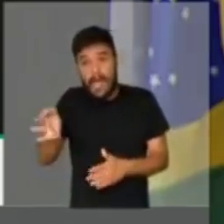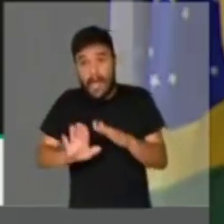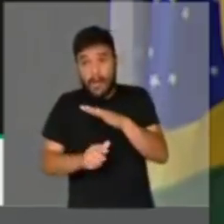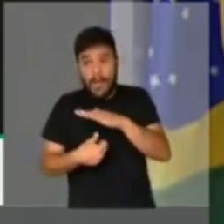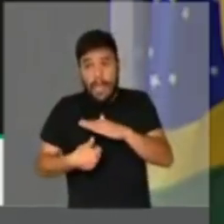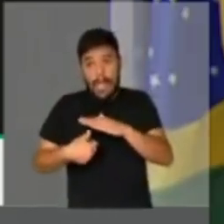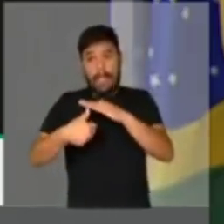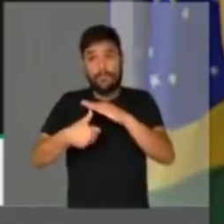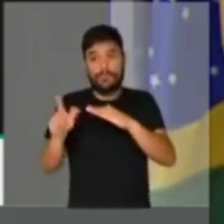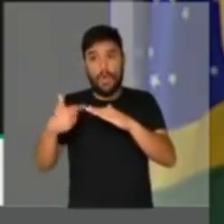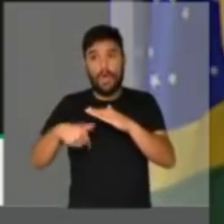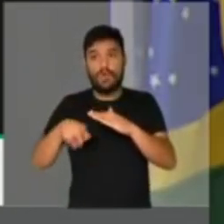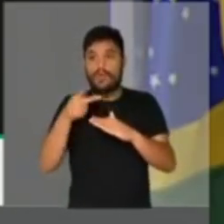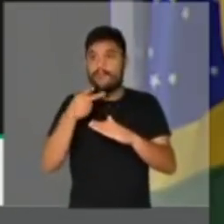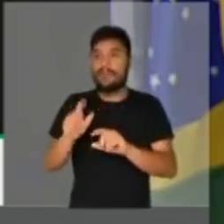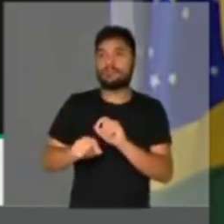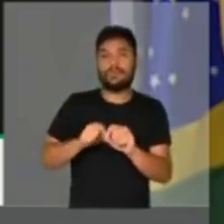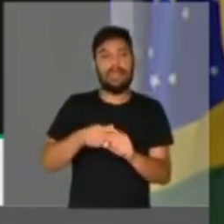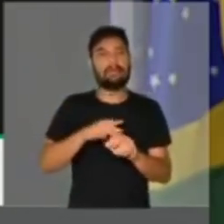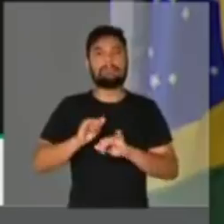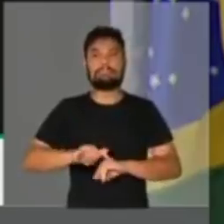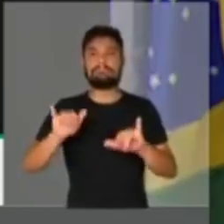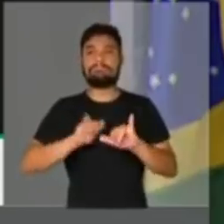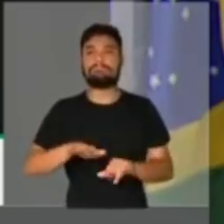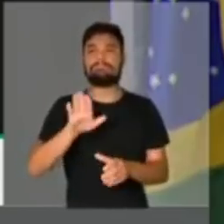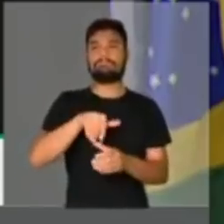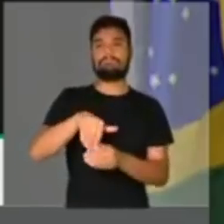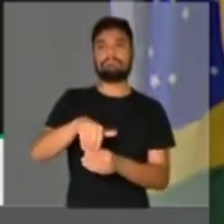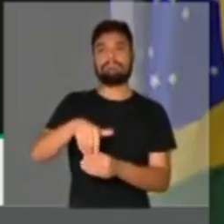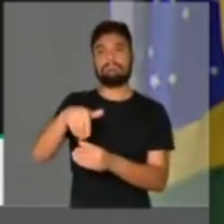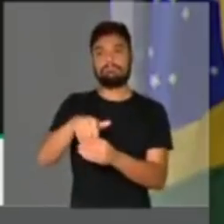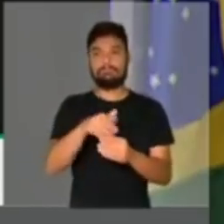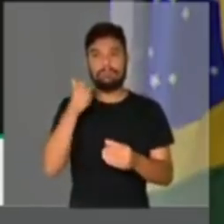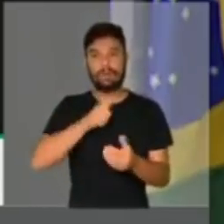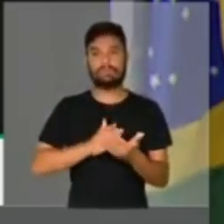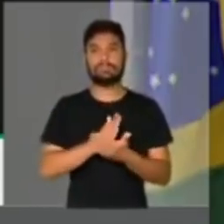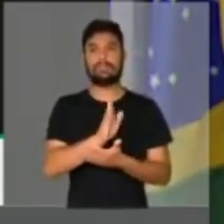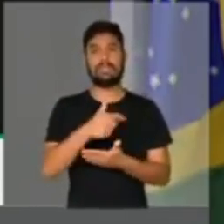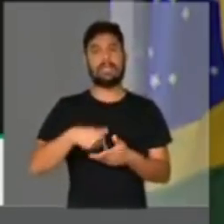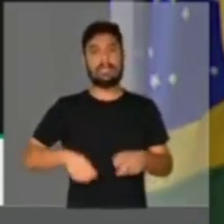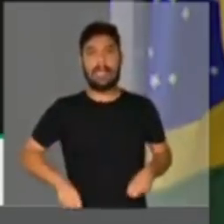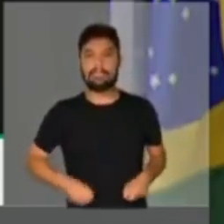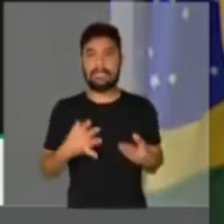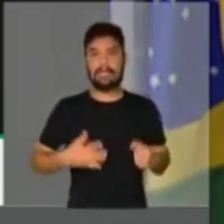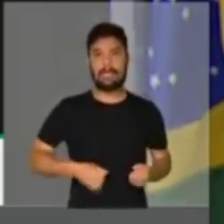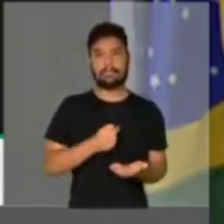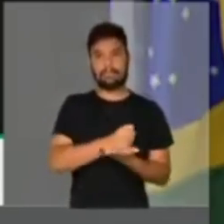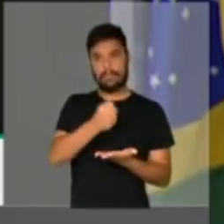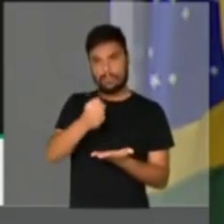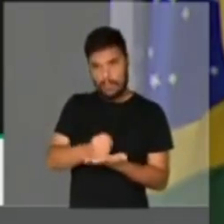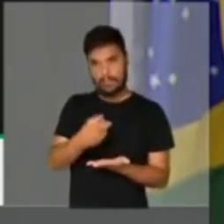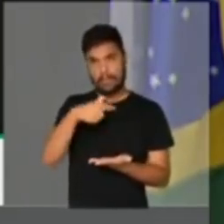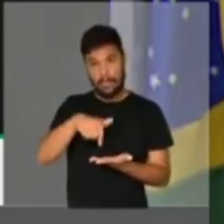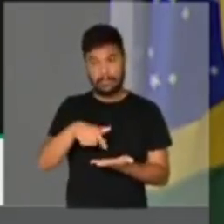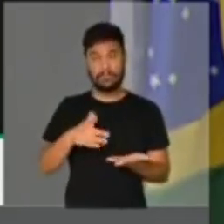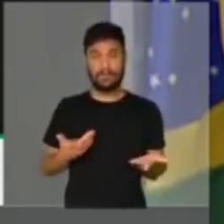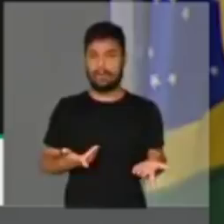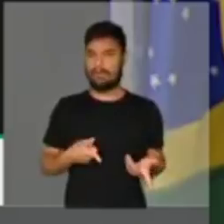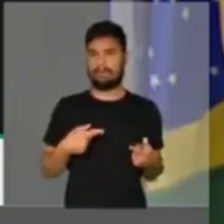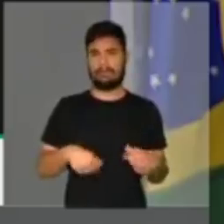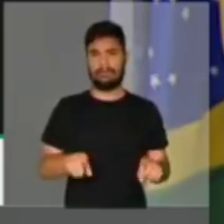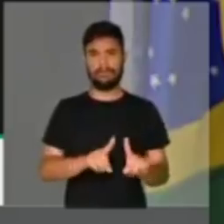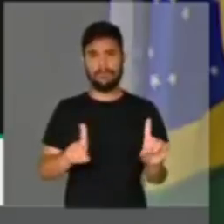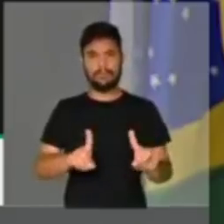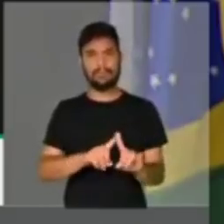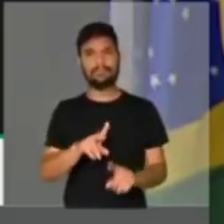fazem uso do populismo para se eleger, aumentando as despesas com o pessoal, principalmente, de maneira desnecessária,